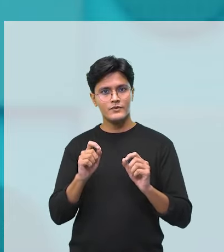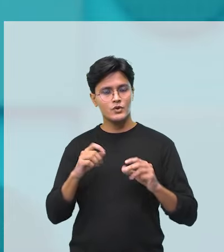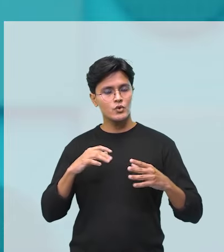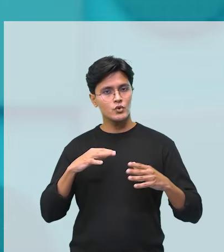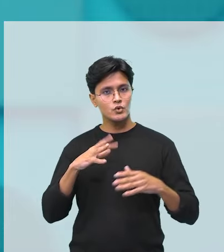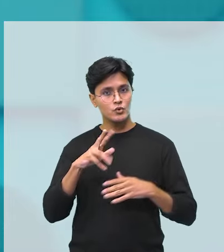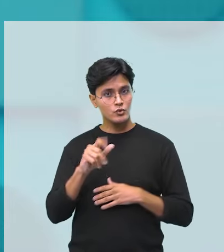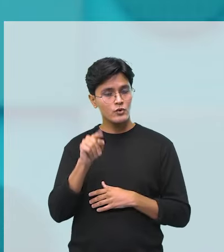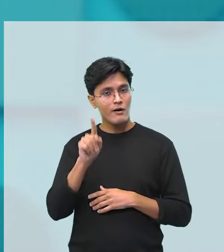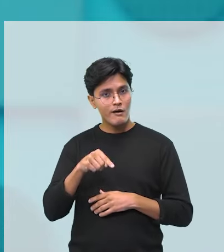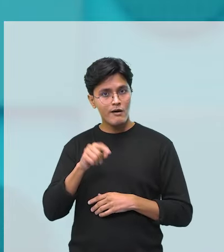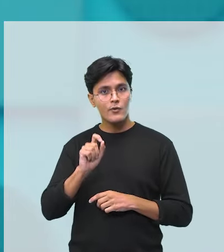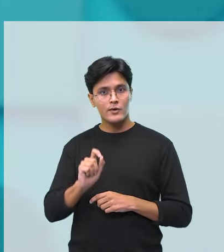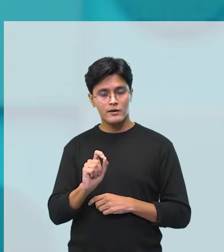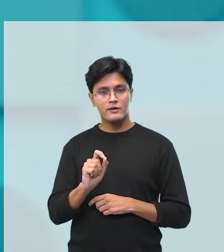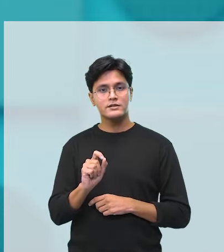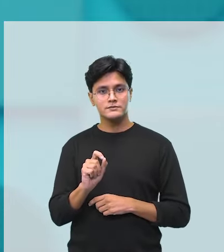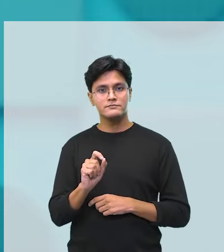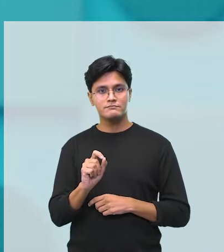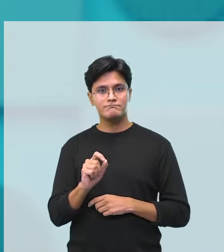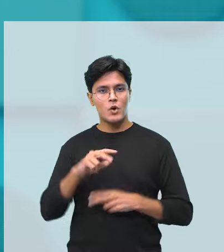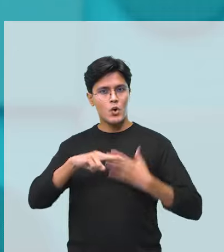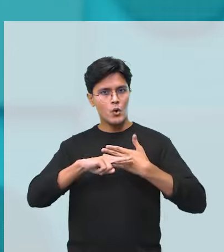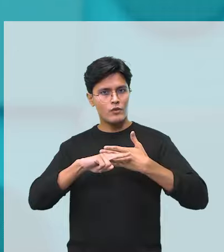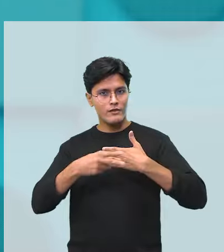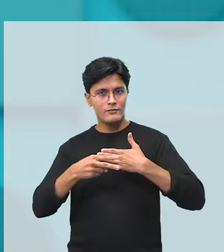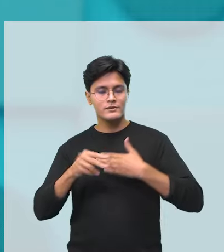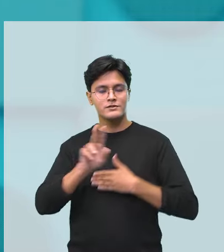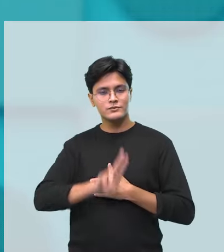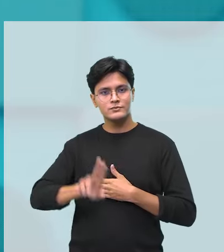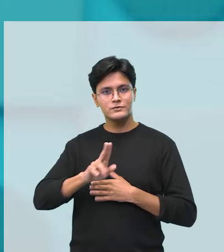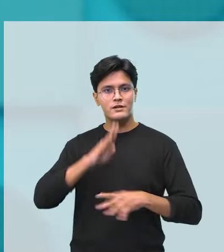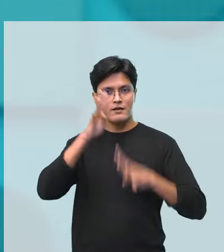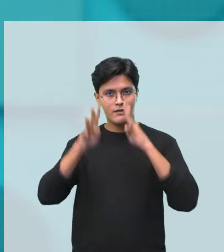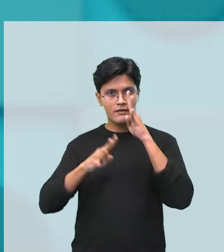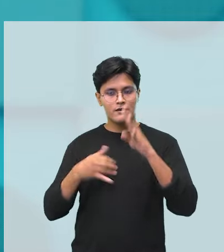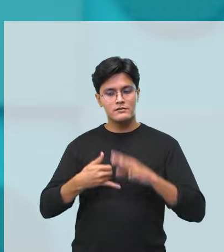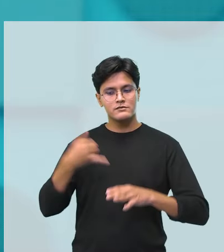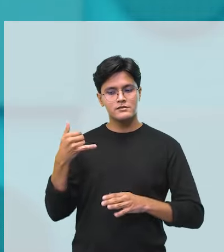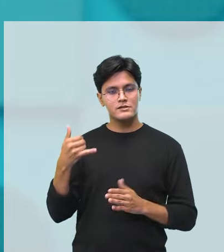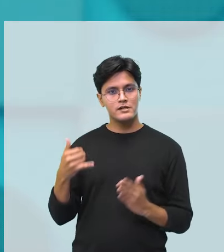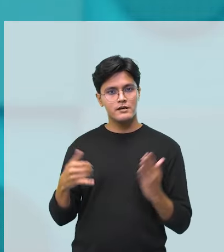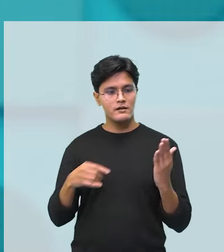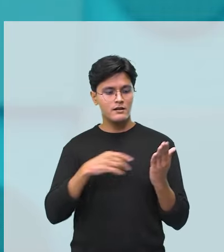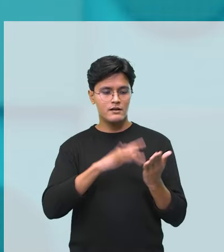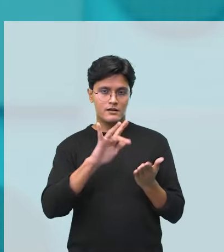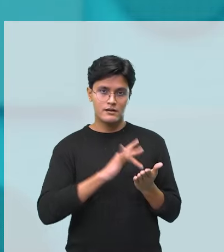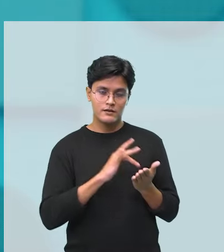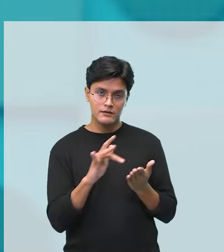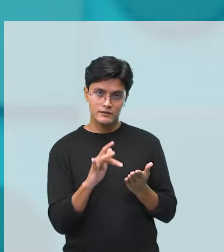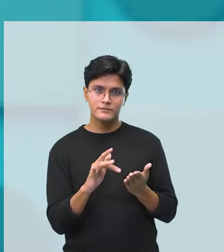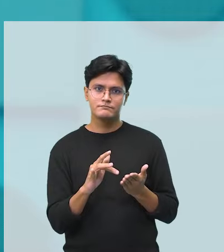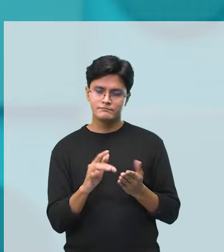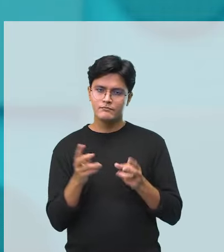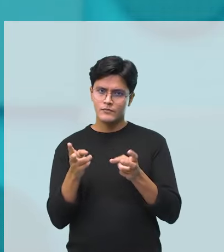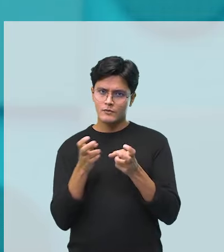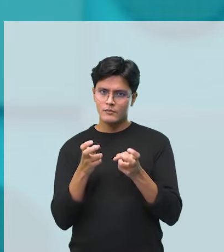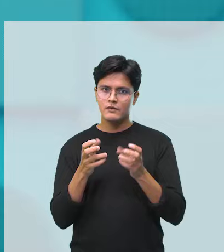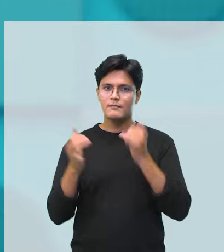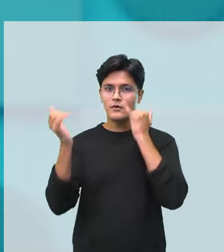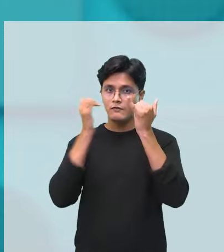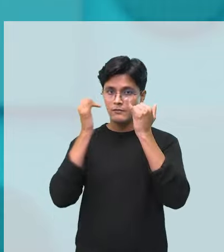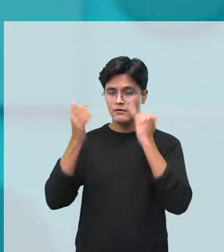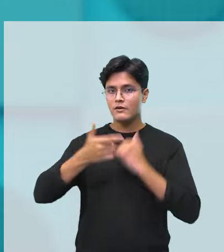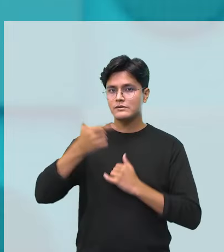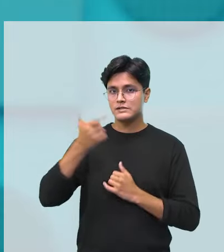consequência do quê? Do excesso de tela. Então vocês viram aí quantas informações secundárias nós tiramos de